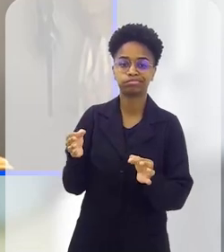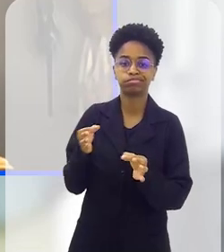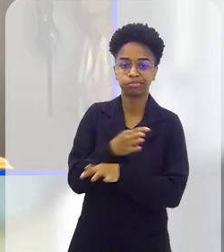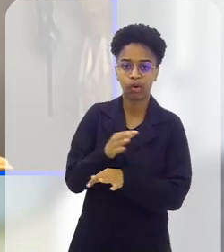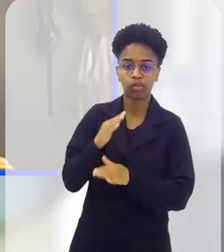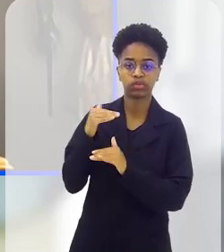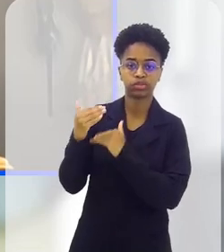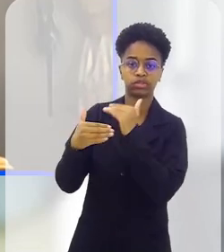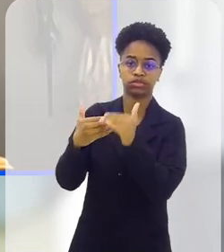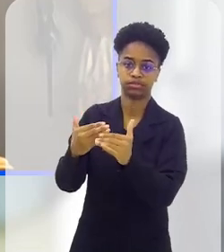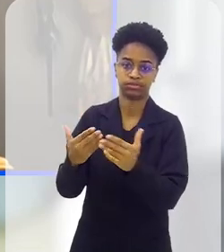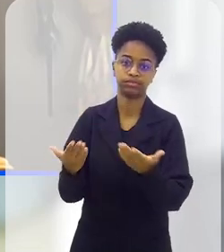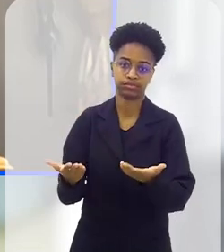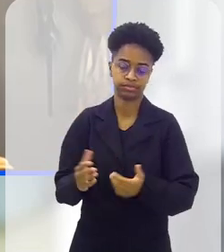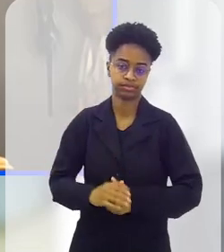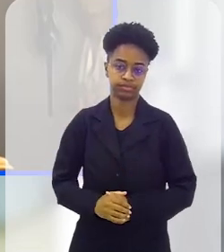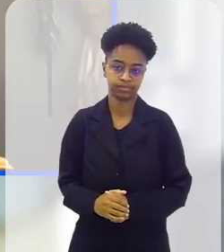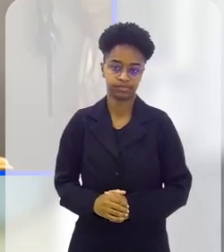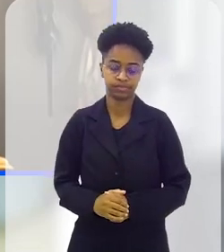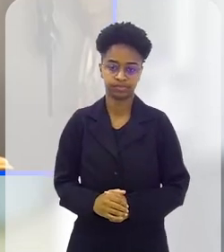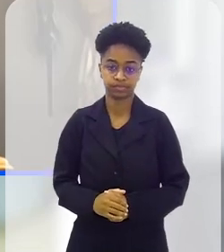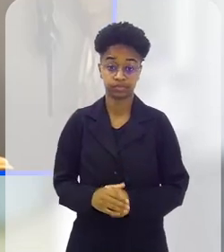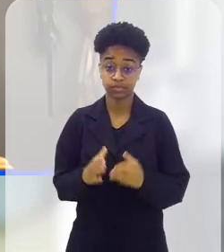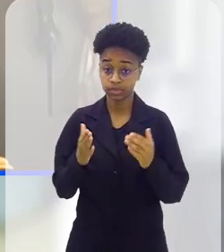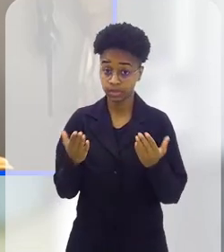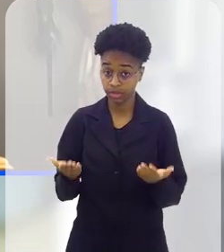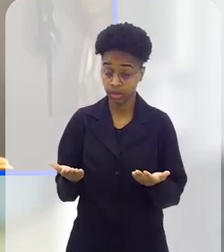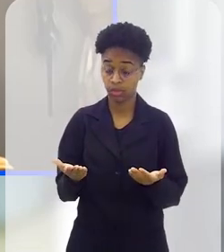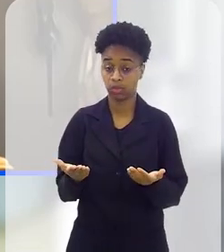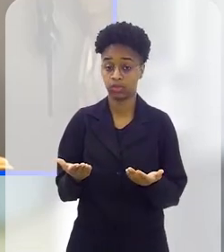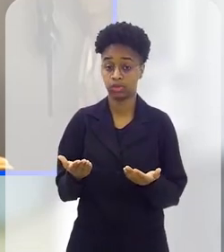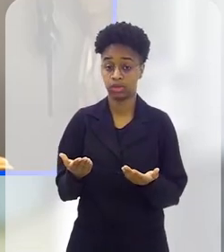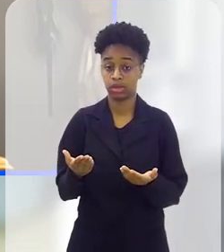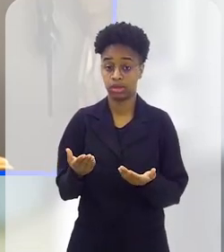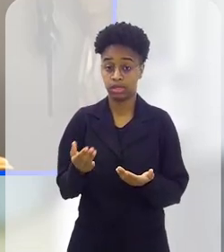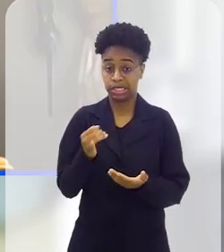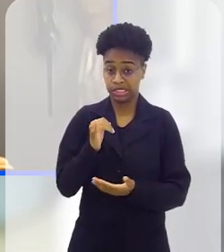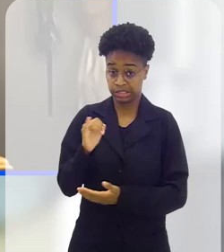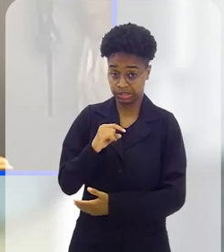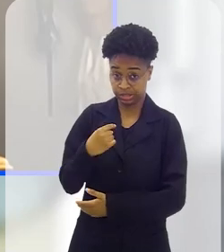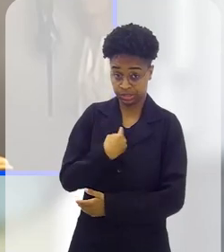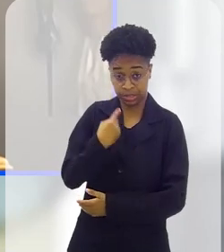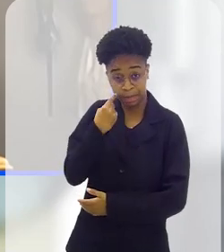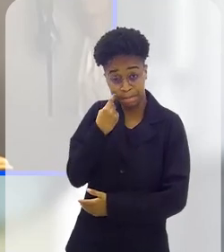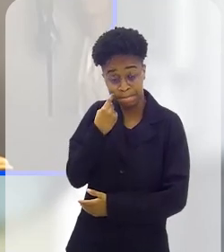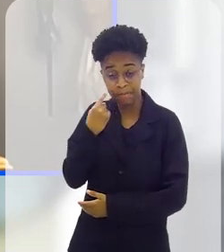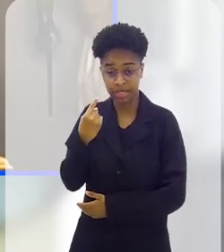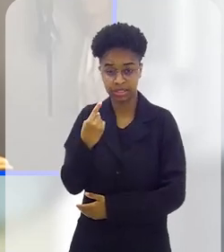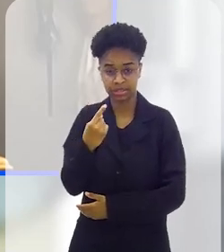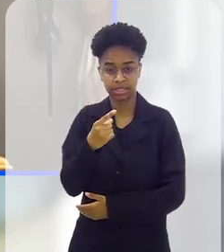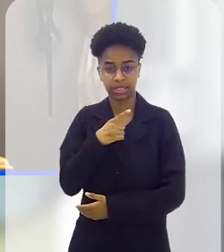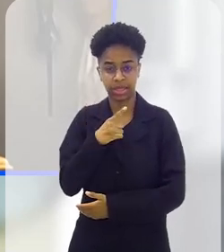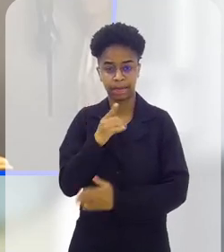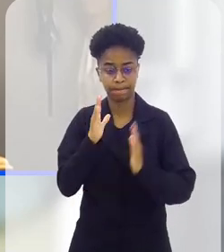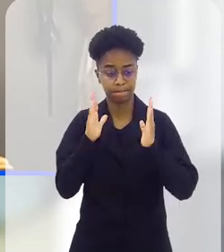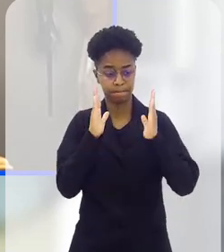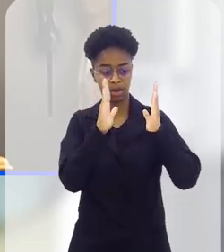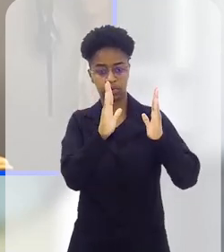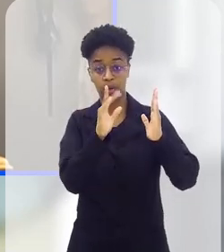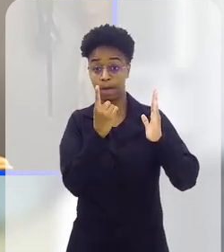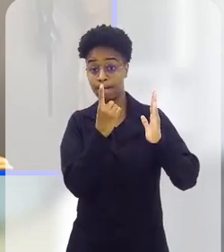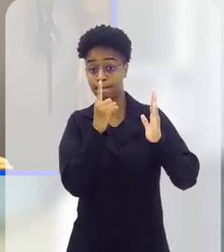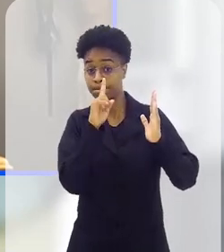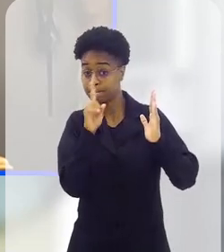desenvolvimento, assim, como um todo. Então, quando a gente pensa, assim, nos primeiros mil dias,